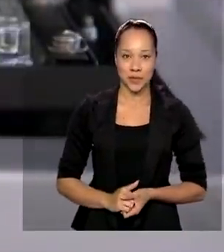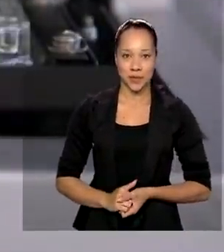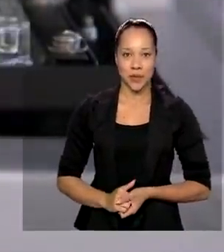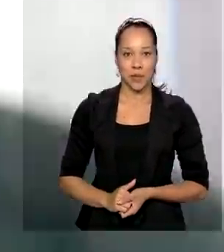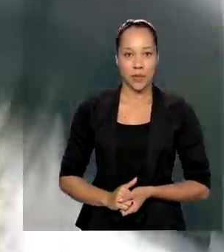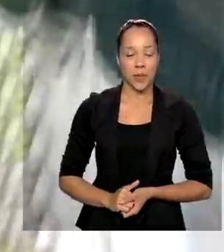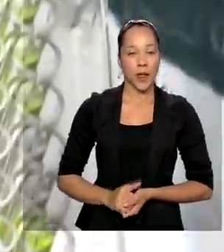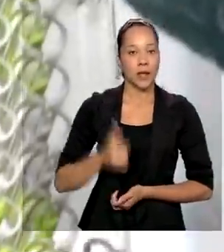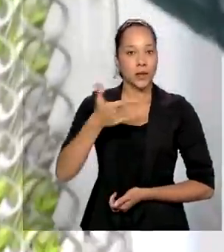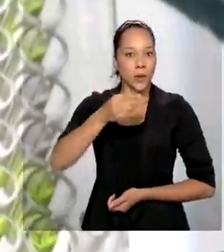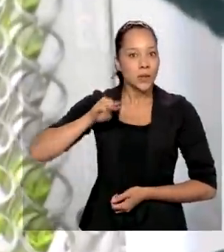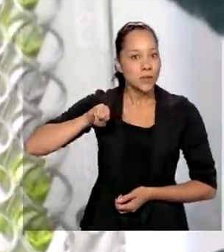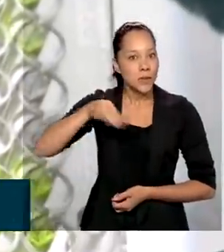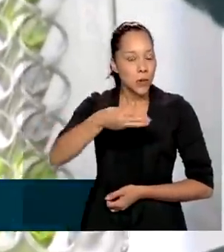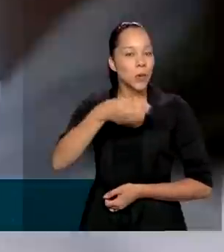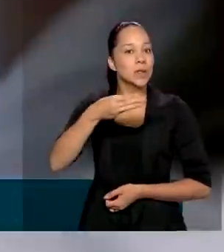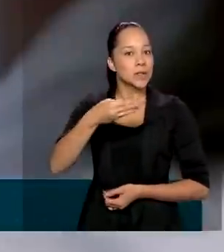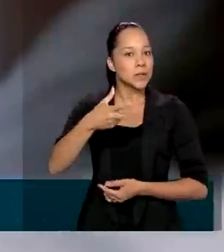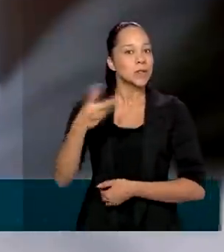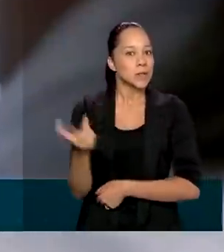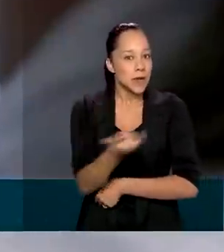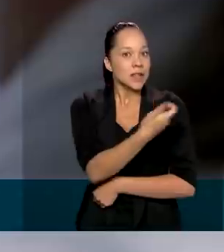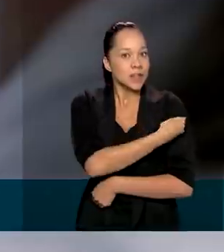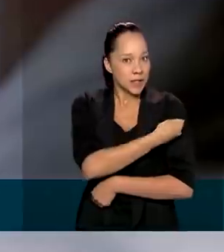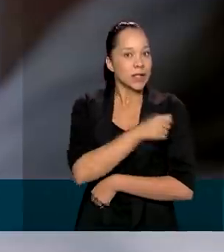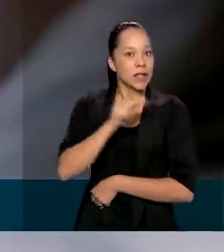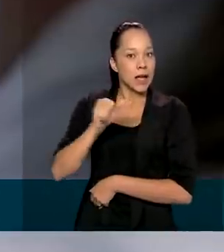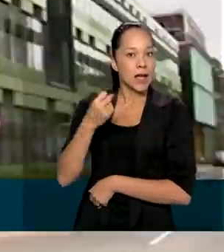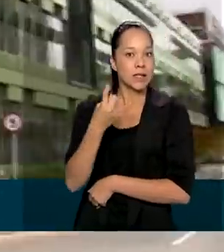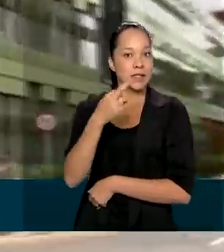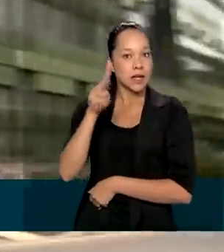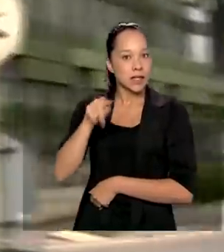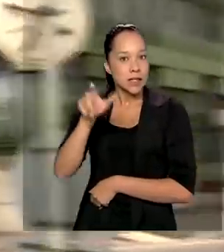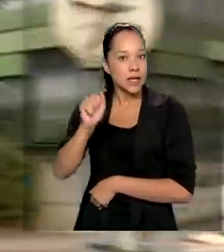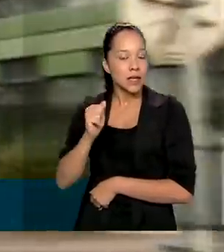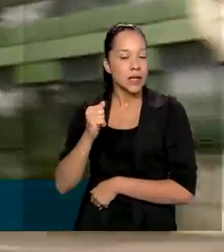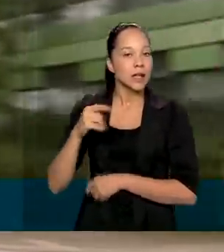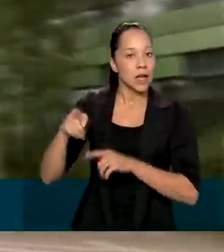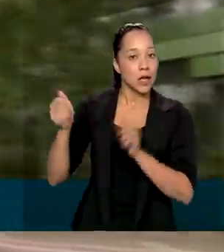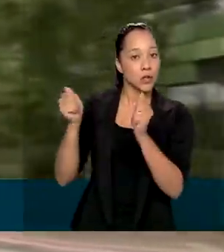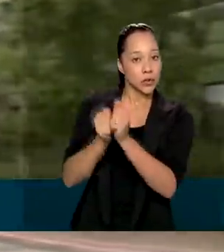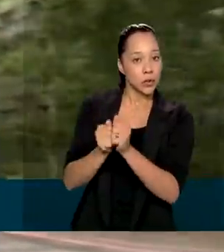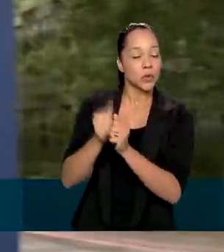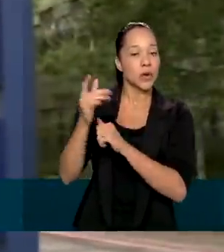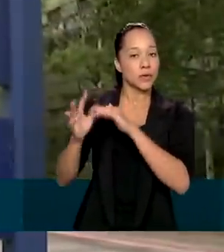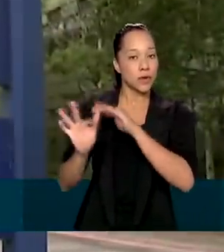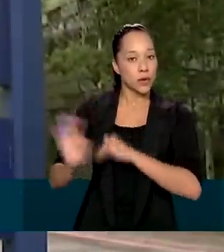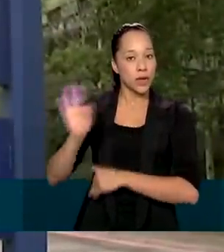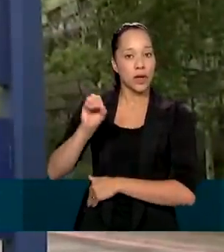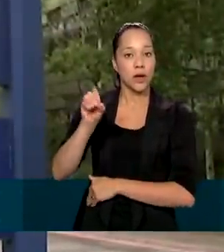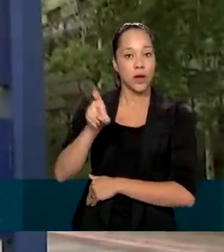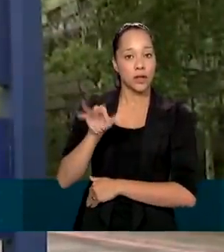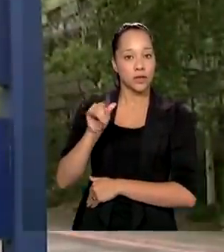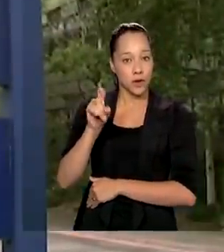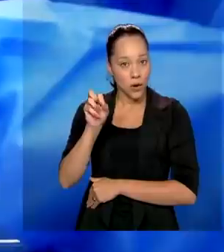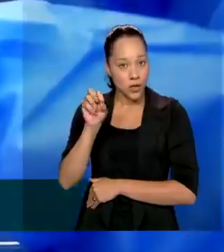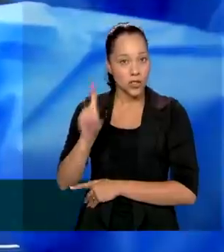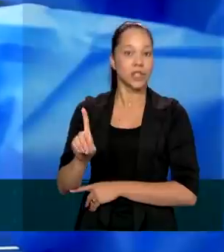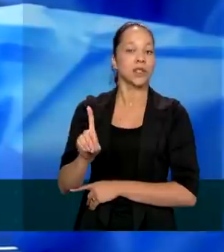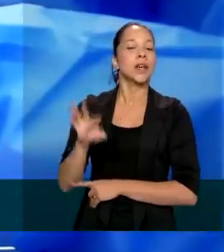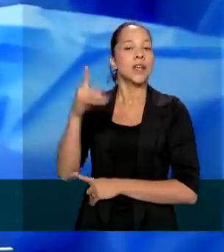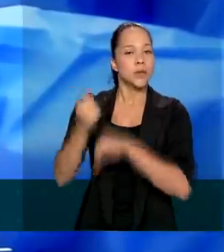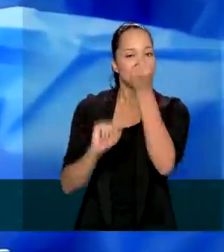As 2 milhões de doses da vacina da AstraZeneca, desenvolvida em parceria com a Universidade de Oxford, na Inglaterra, e